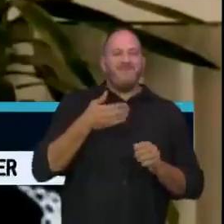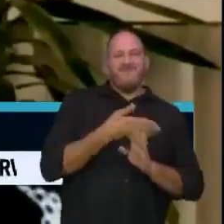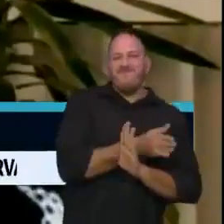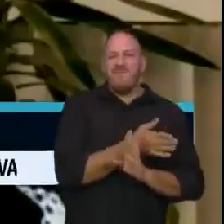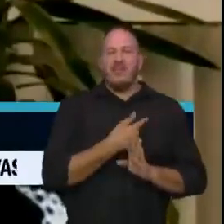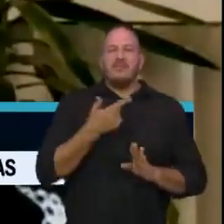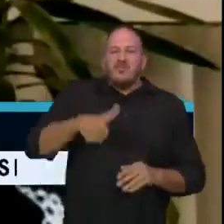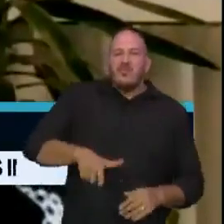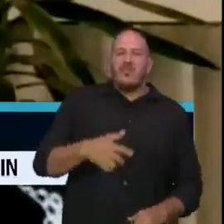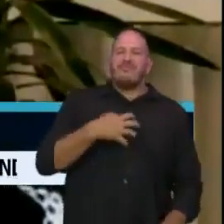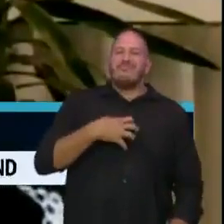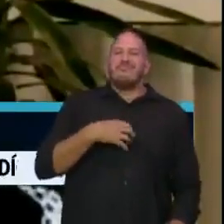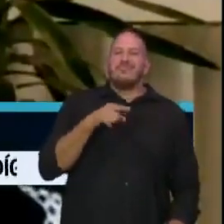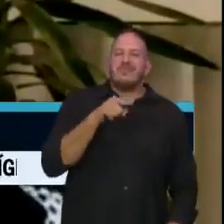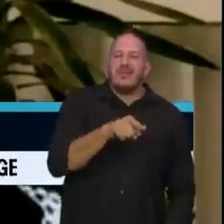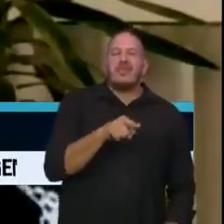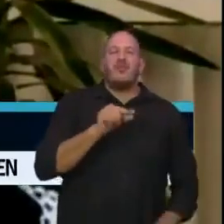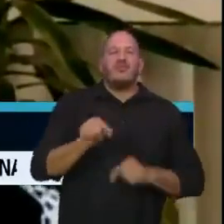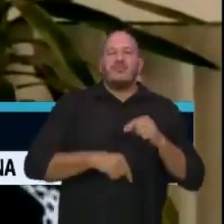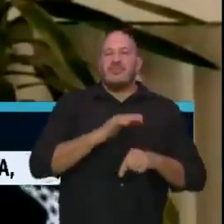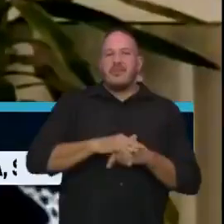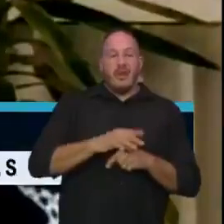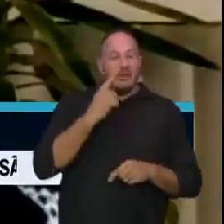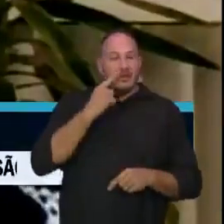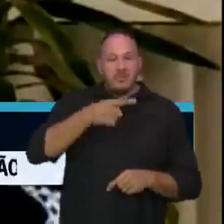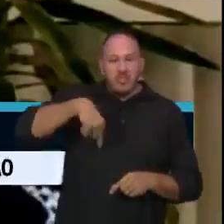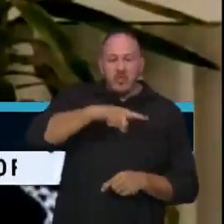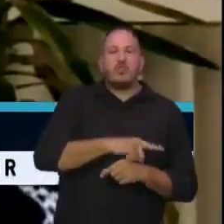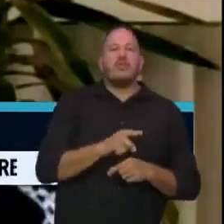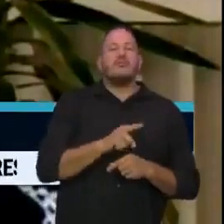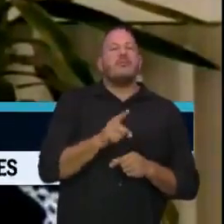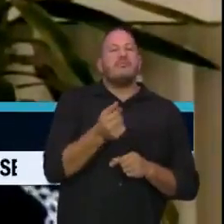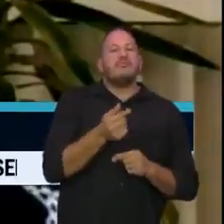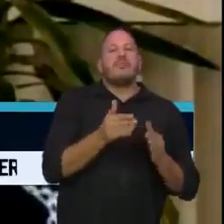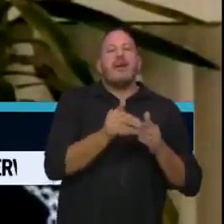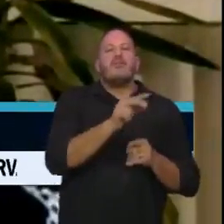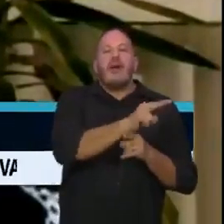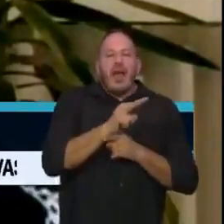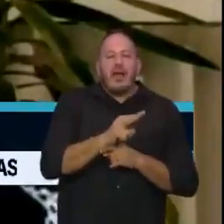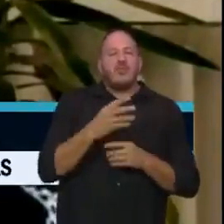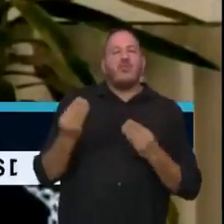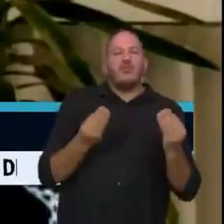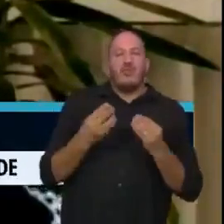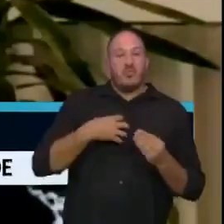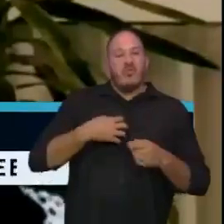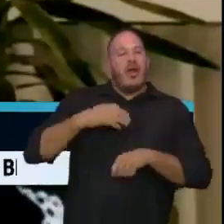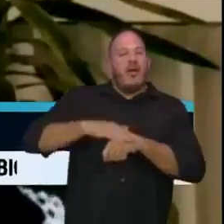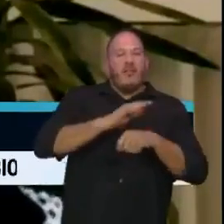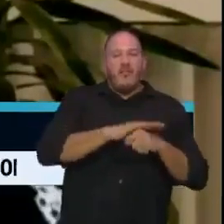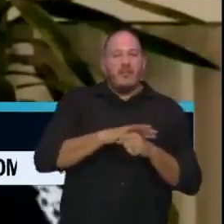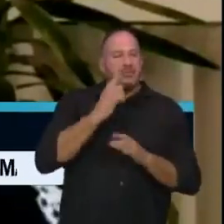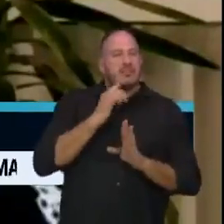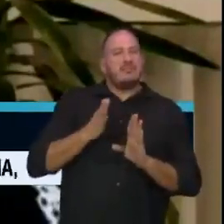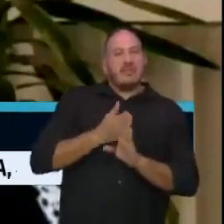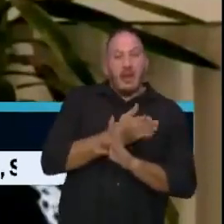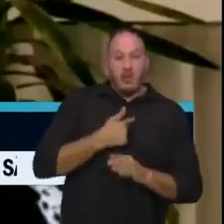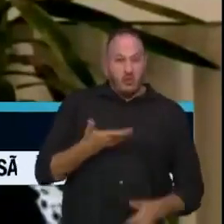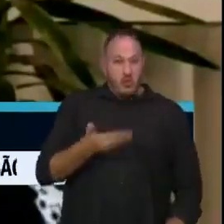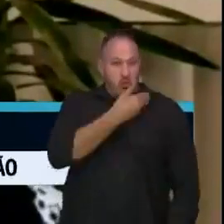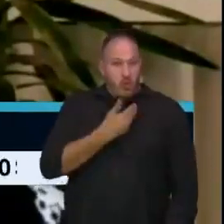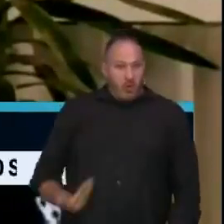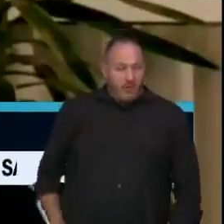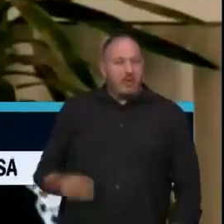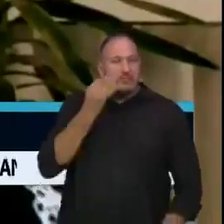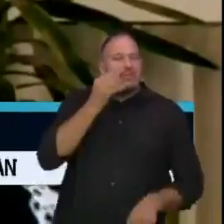do teto, do crédito extraordinário como uma hipótese de exceção ao teto. O governo está